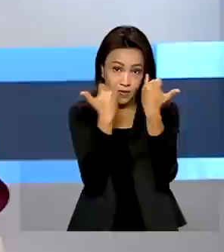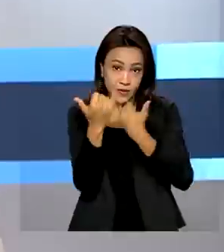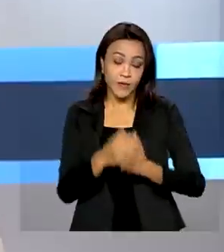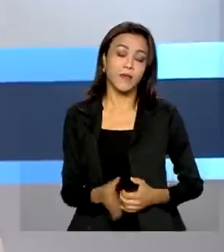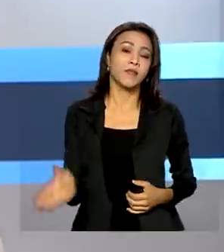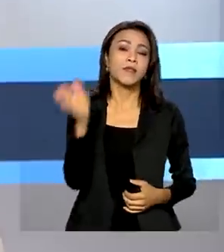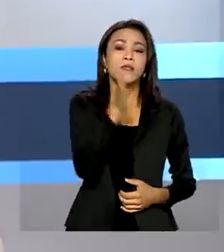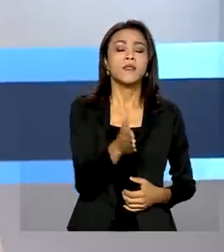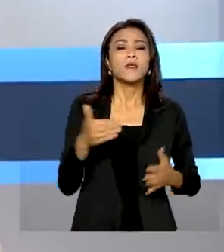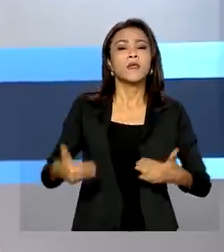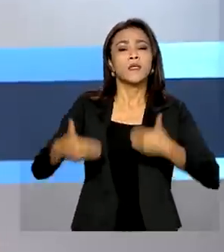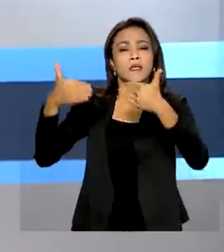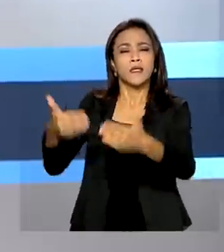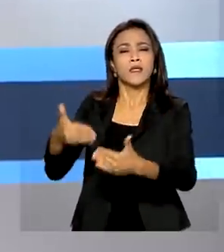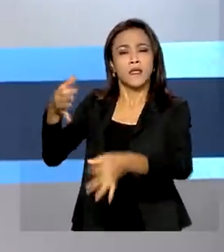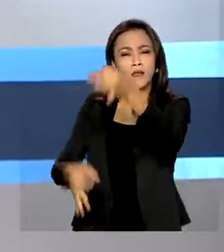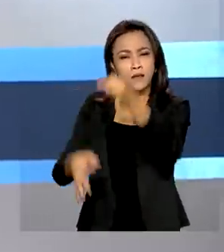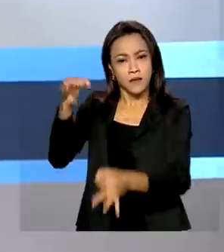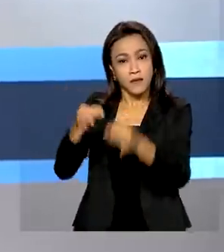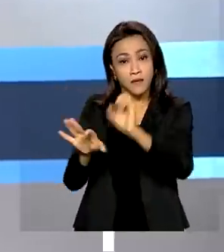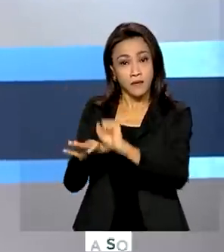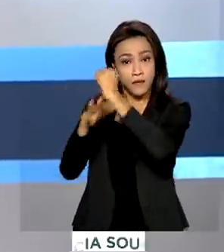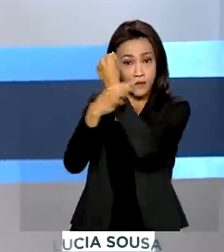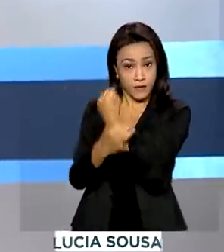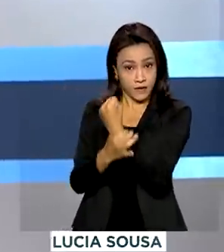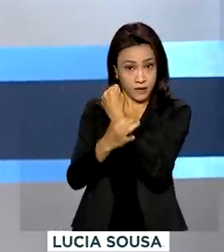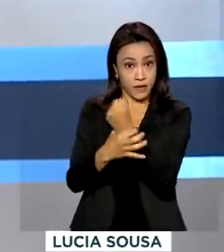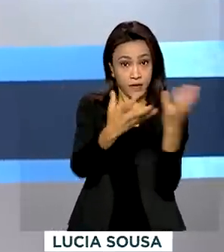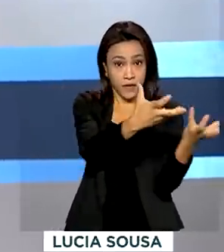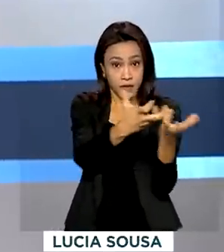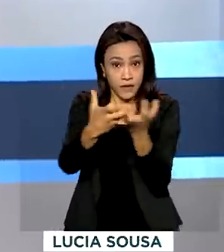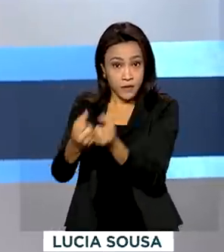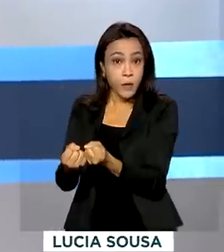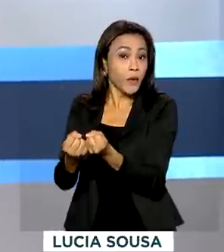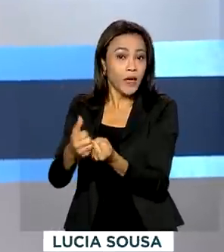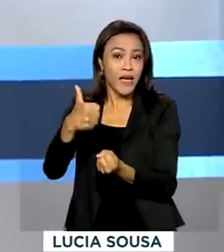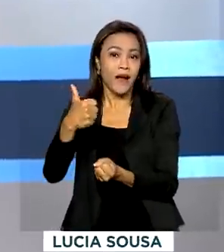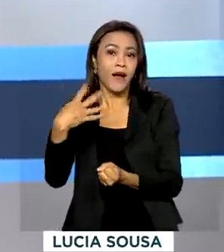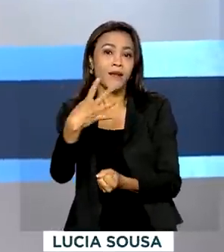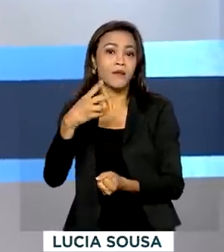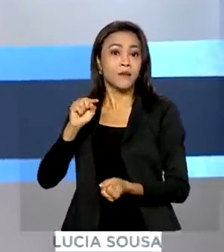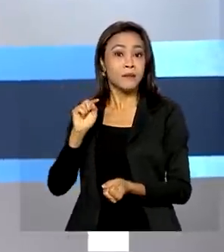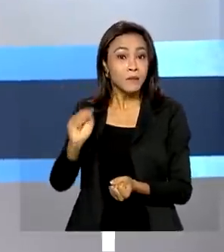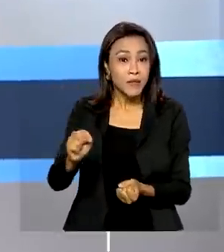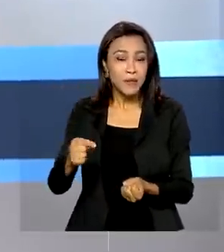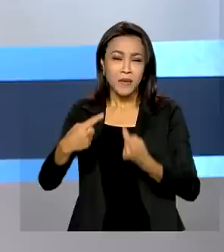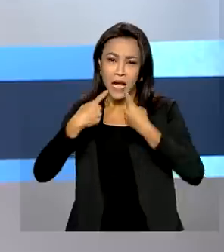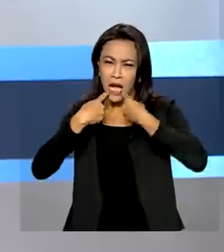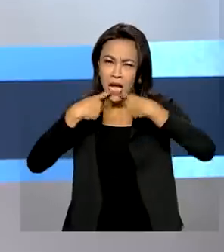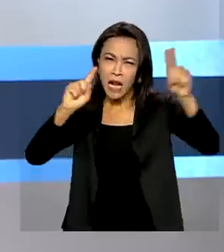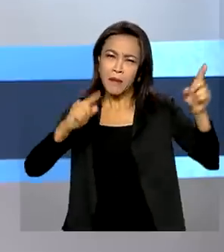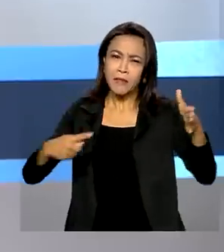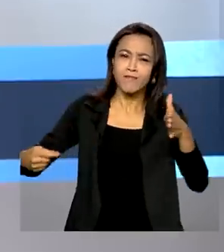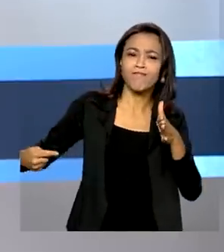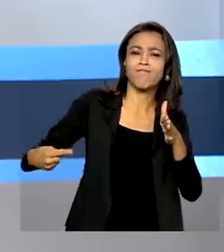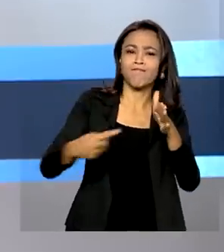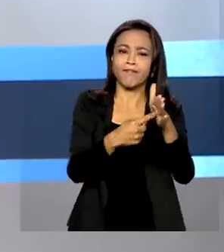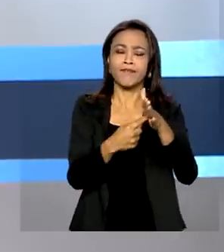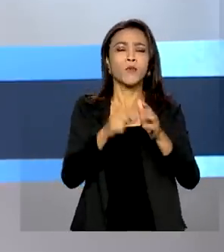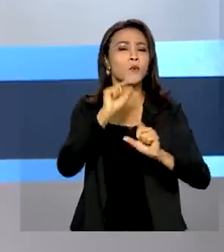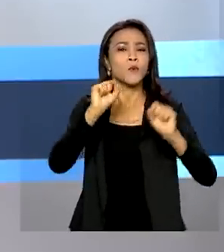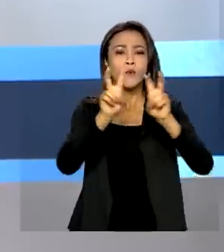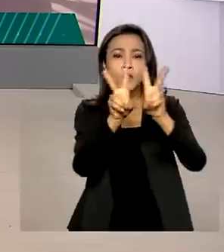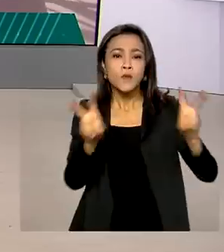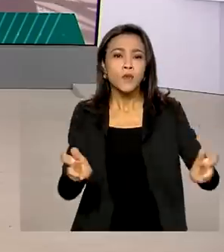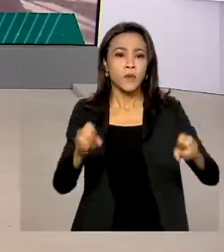O Ministério da Justiça e Segurança Pública recebeu mais de 14 mil denúncias de práticas de telemarketing abusivo